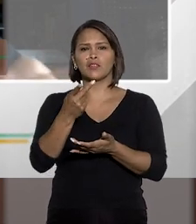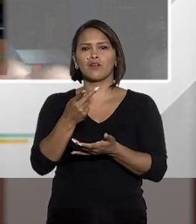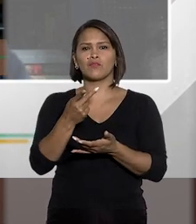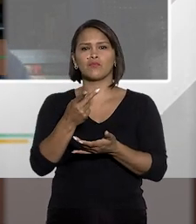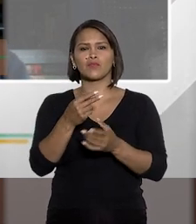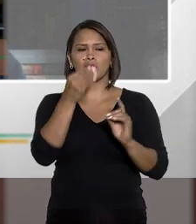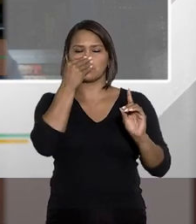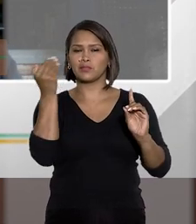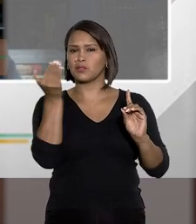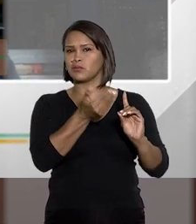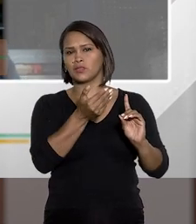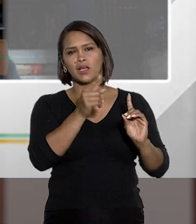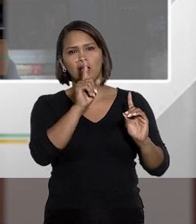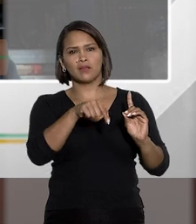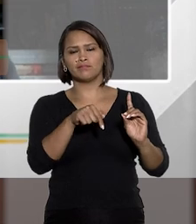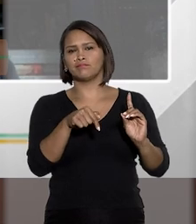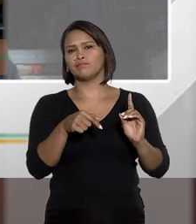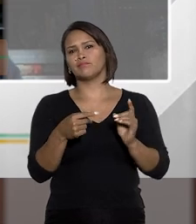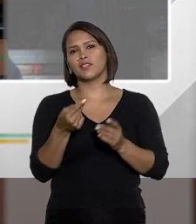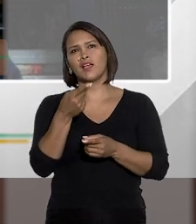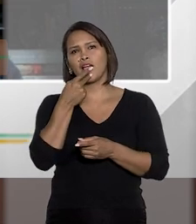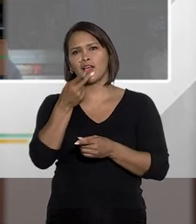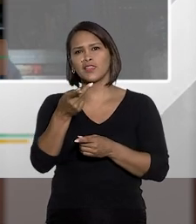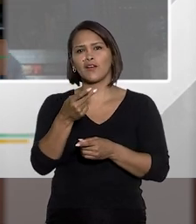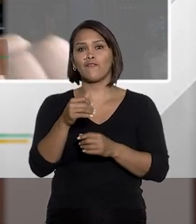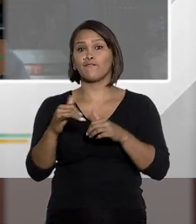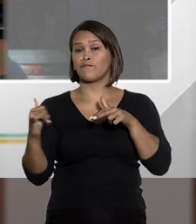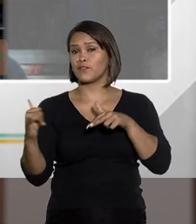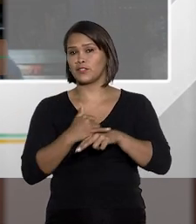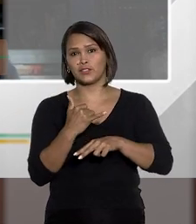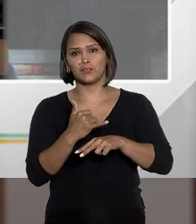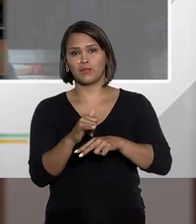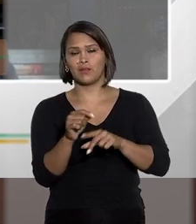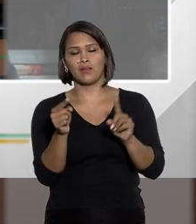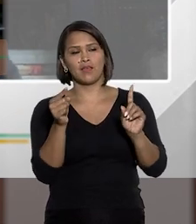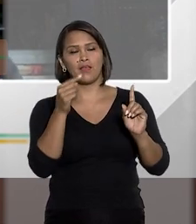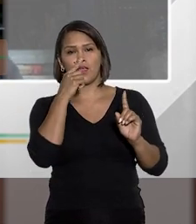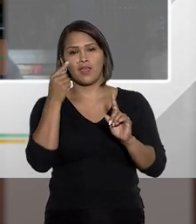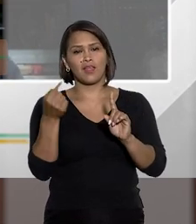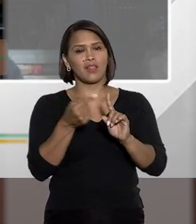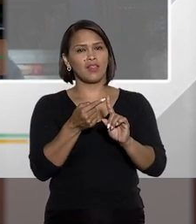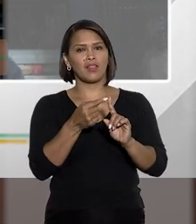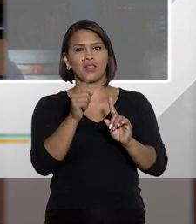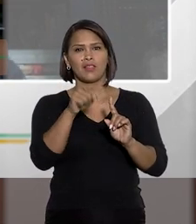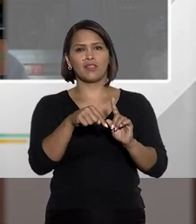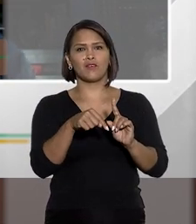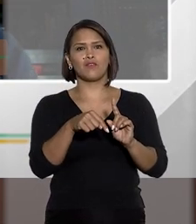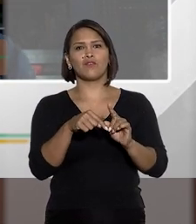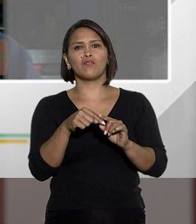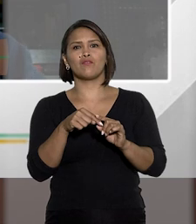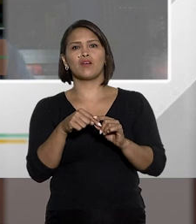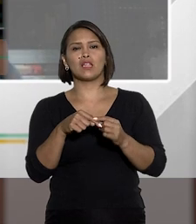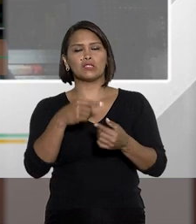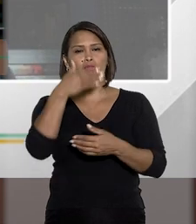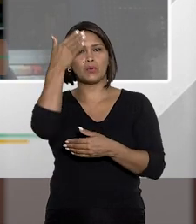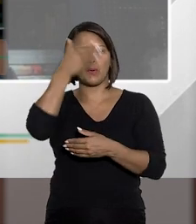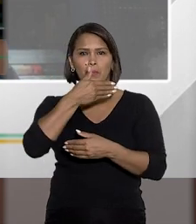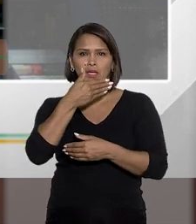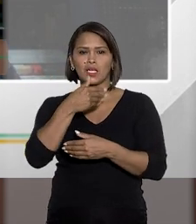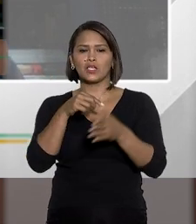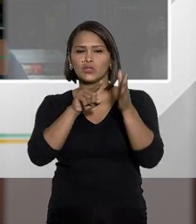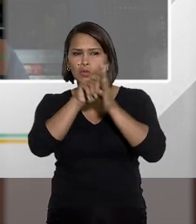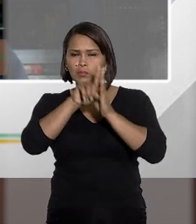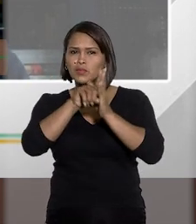não fala do acusado, o tipo penal não fala da vítima, o tipo penal não fala do perito.